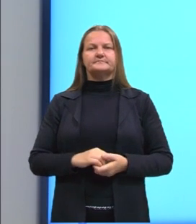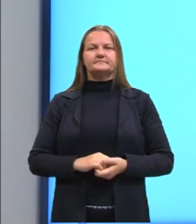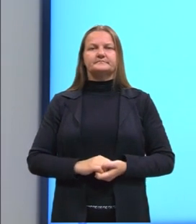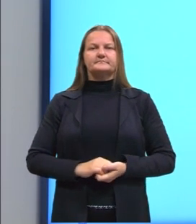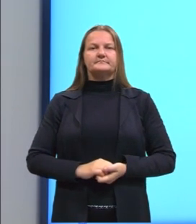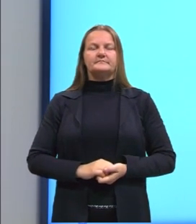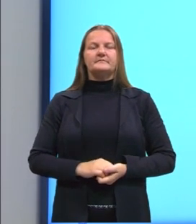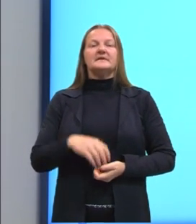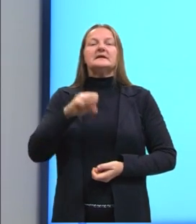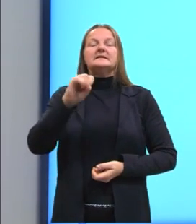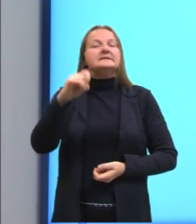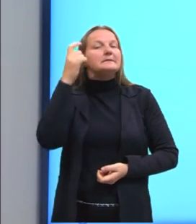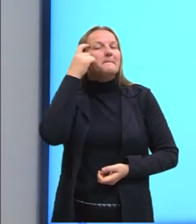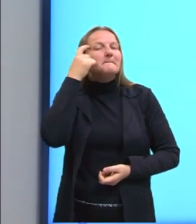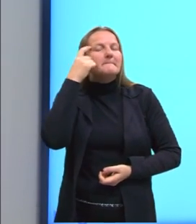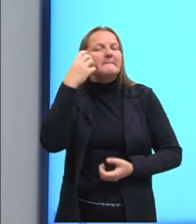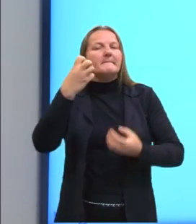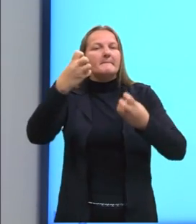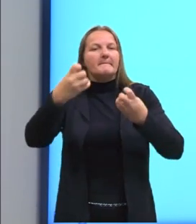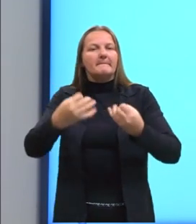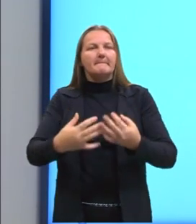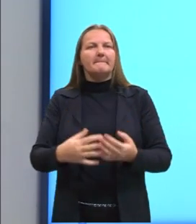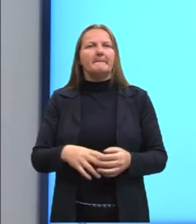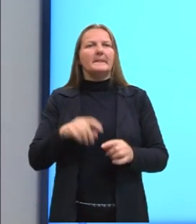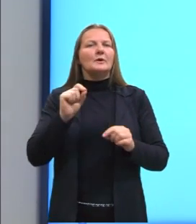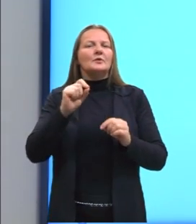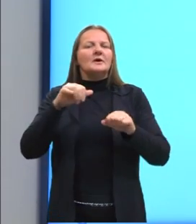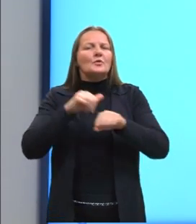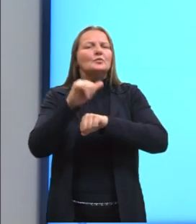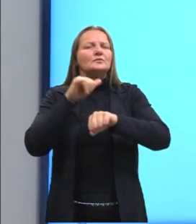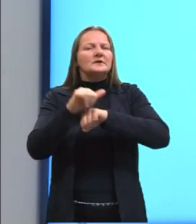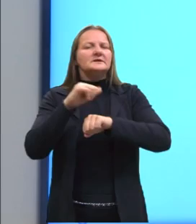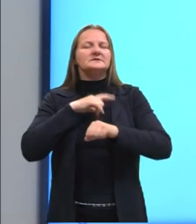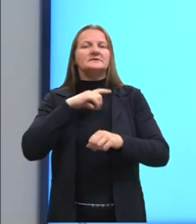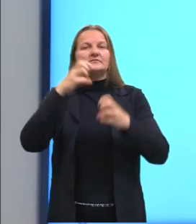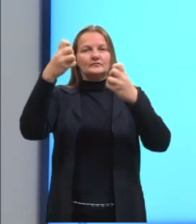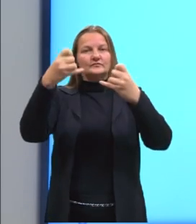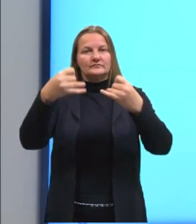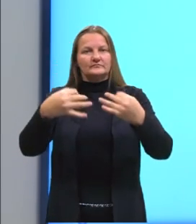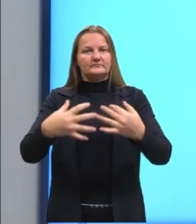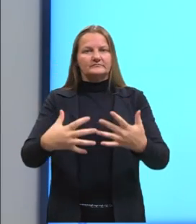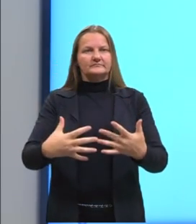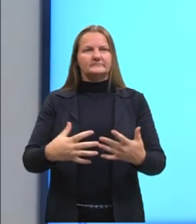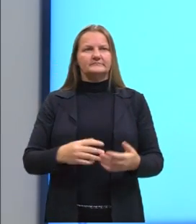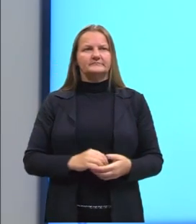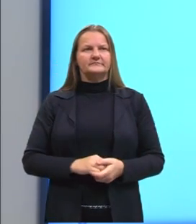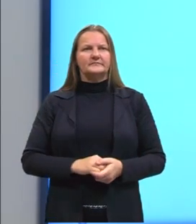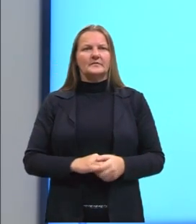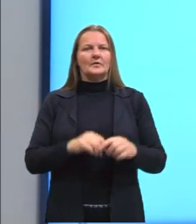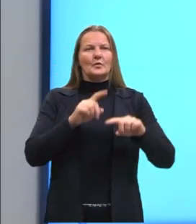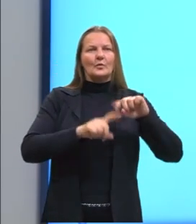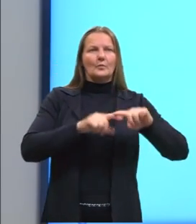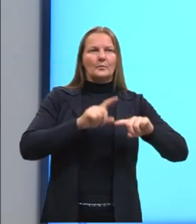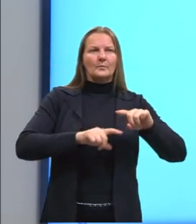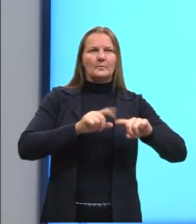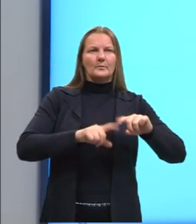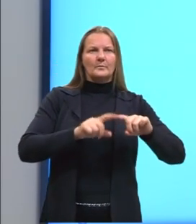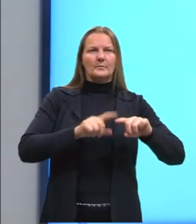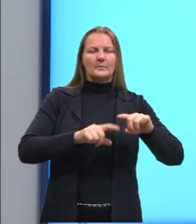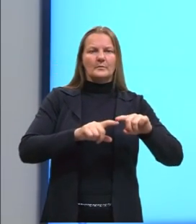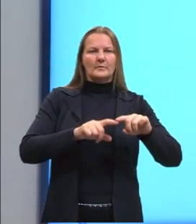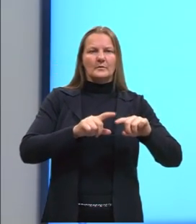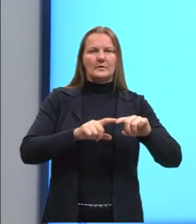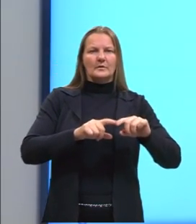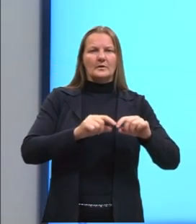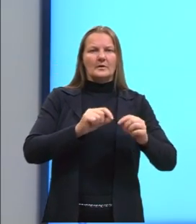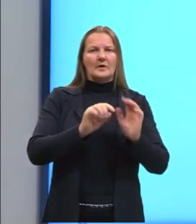Porque, se a gente for parar para pensar, o que acontece? O que a gente está dizendo? Que um corpo de temperatura mais